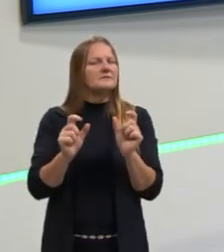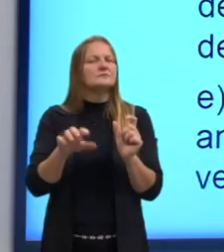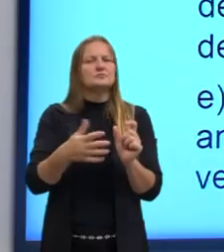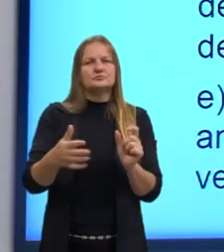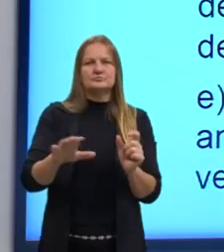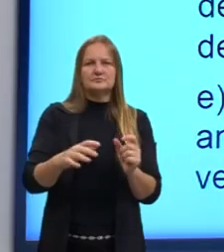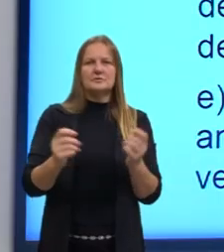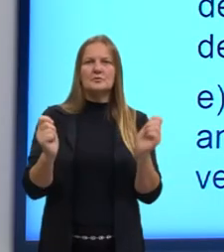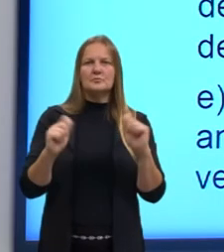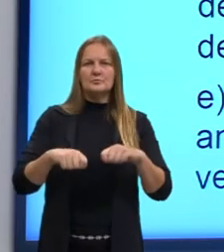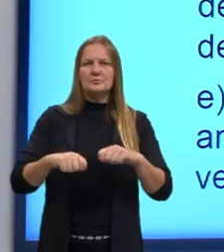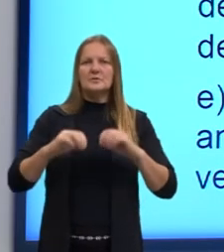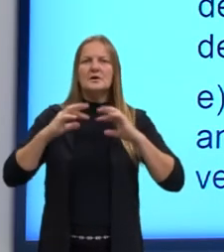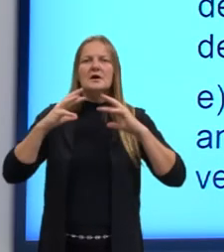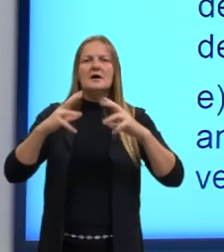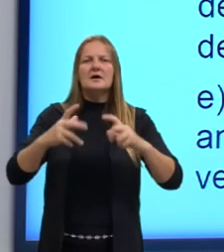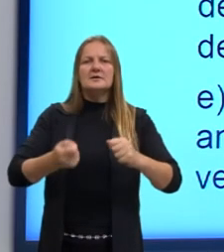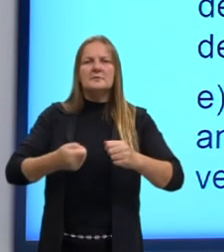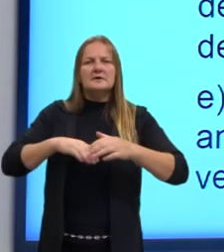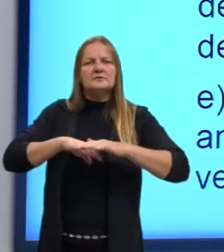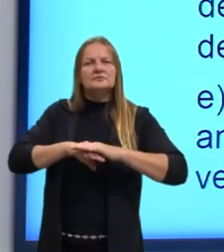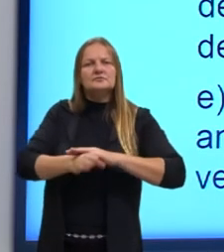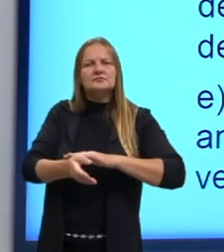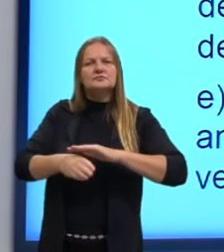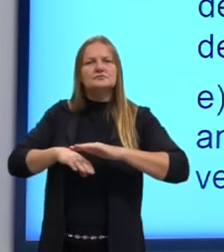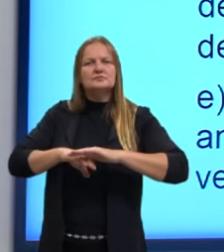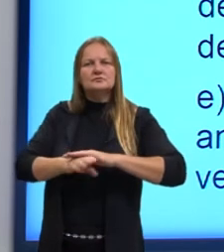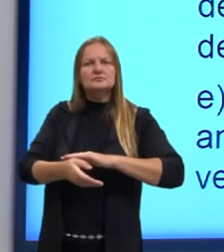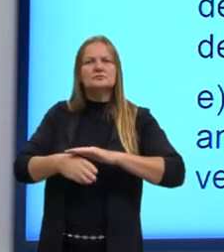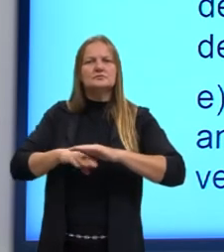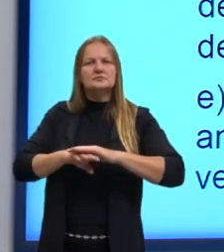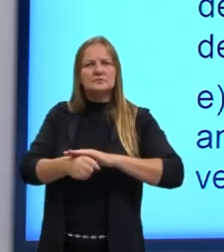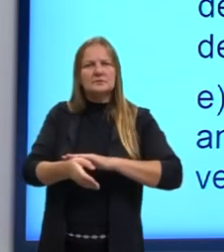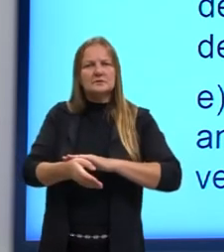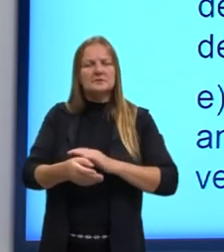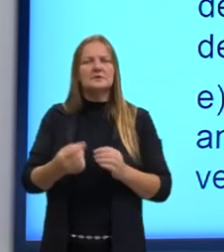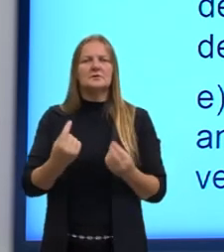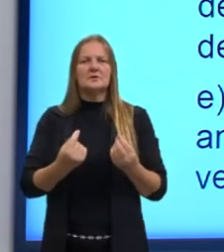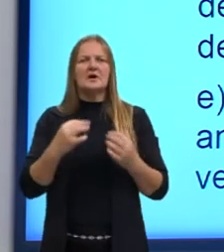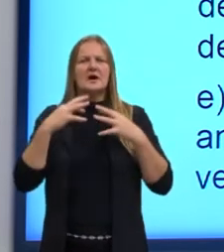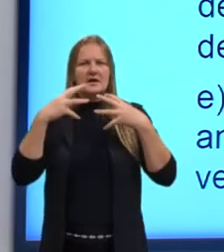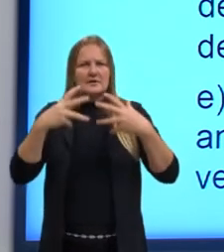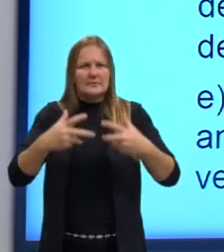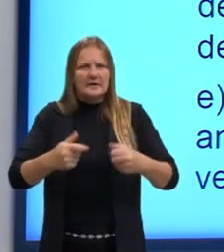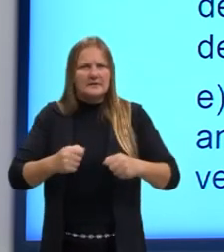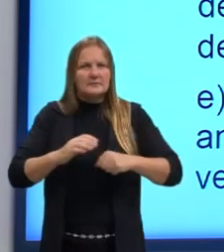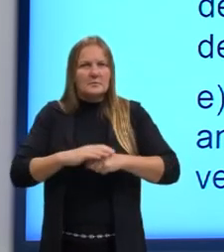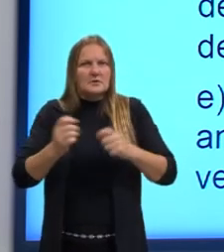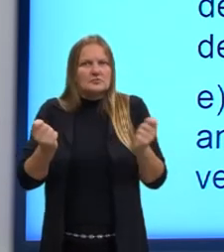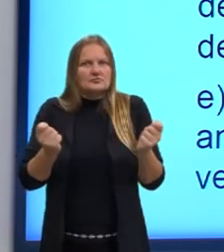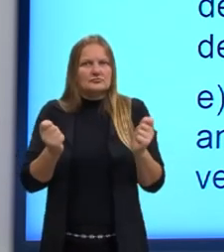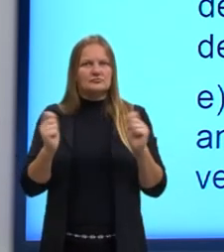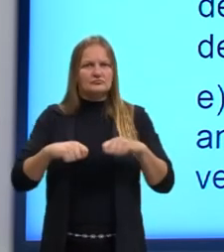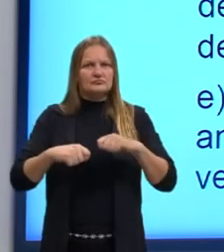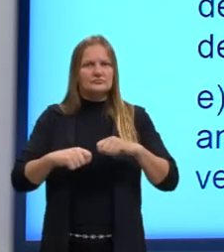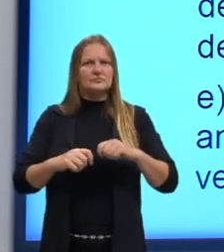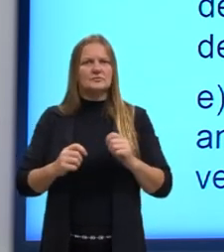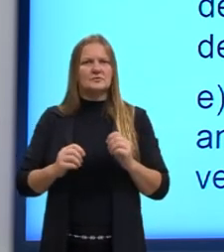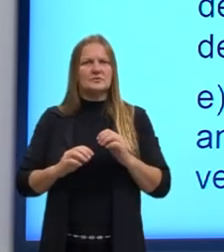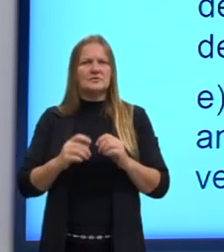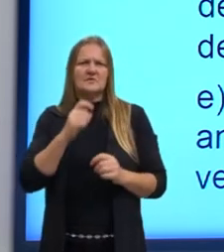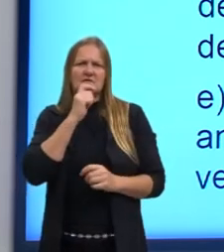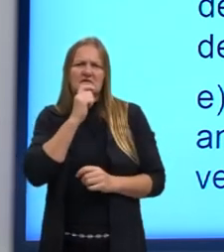a capacidade animal, eles têm mais capacidade, os animais têm mais capacidade de se adaptar do que os